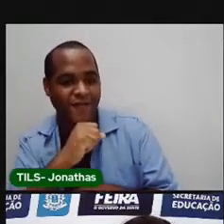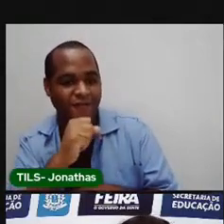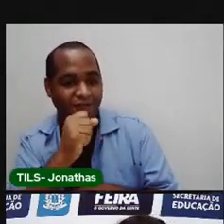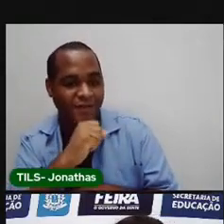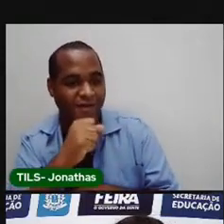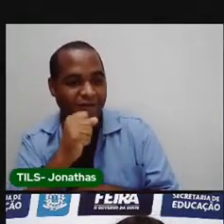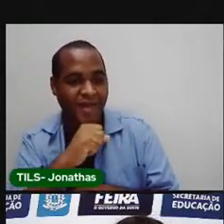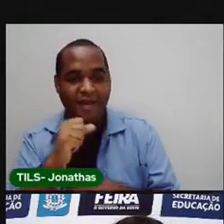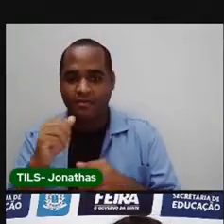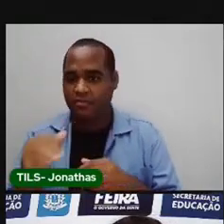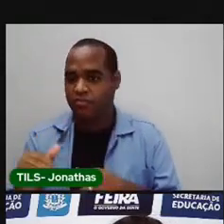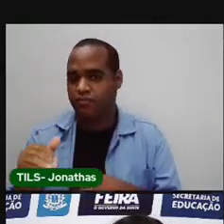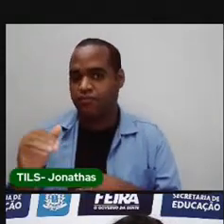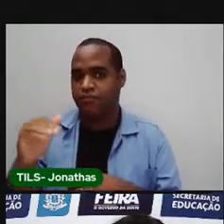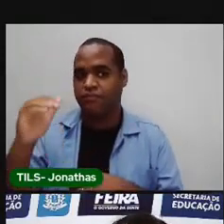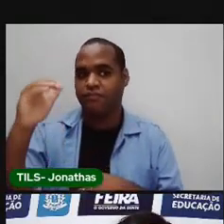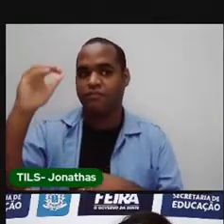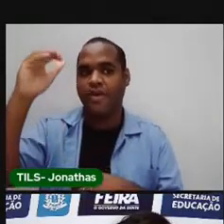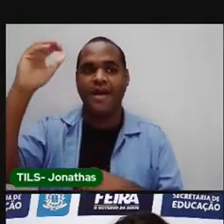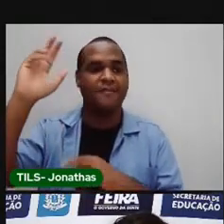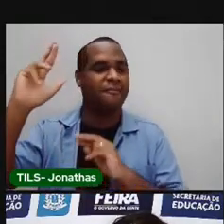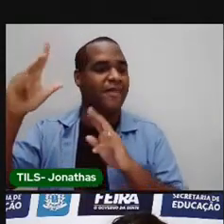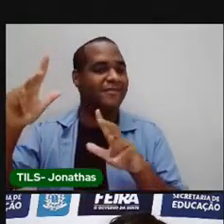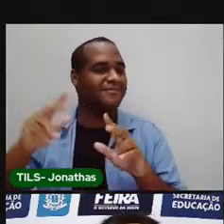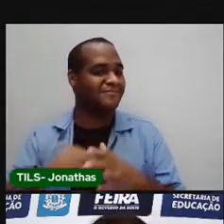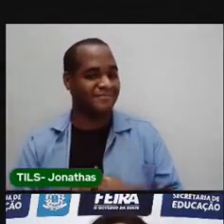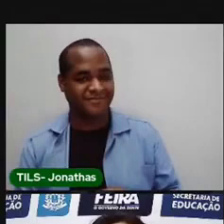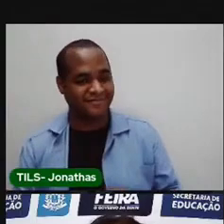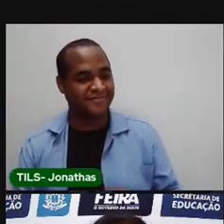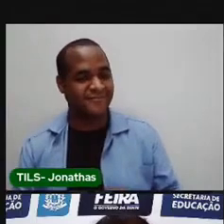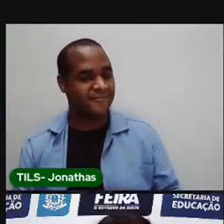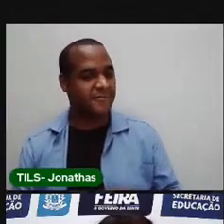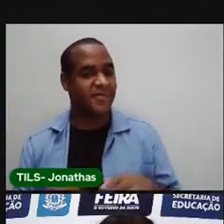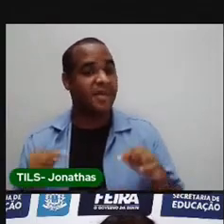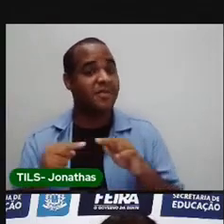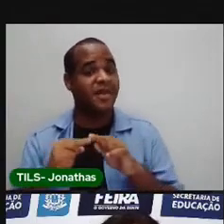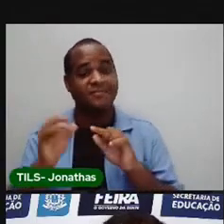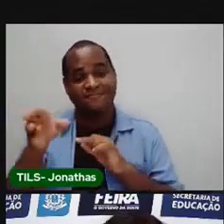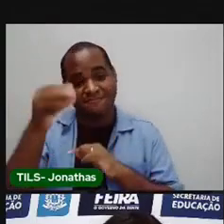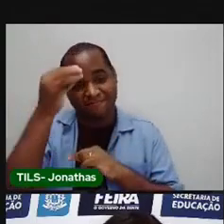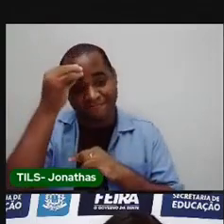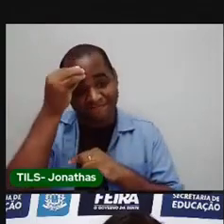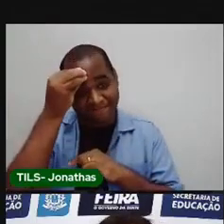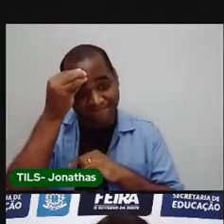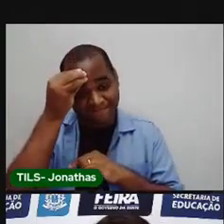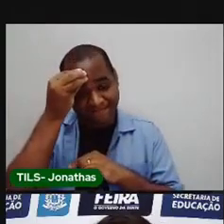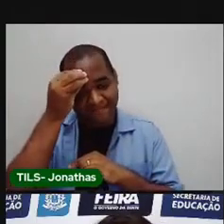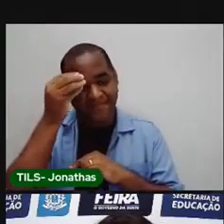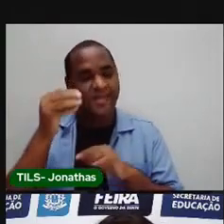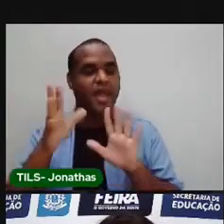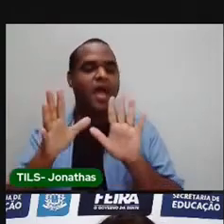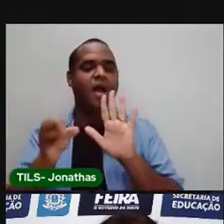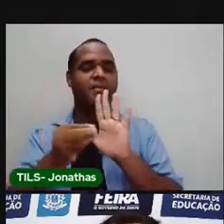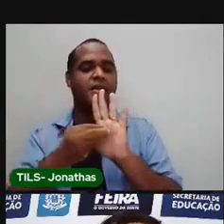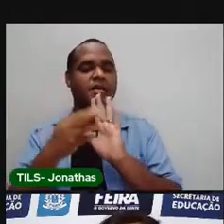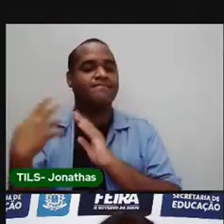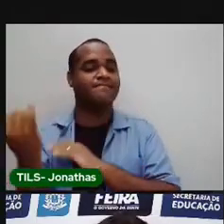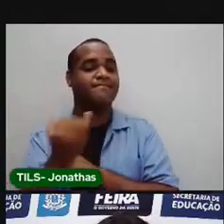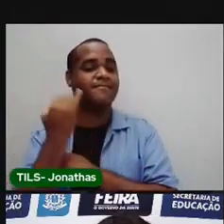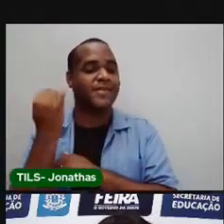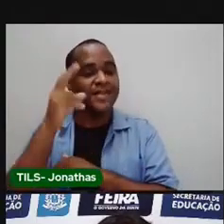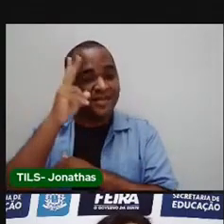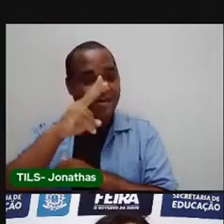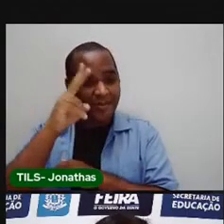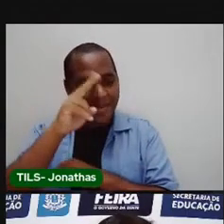marcada até em cima. Então, isso é registro. Essas coisas são importantes para